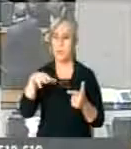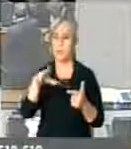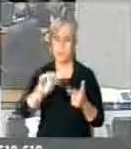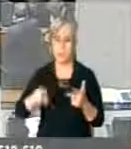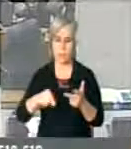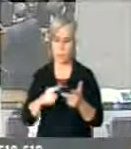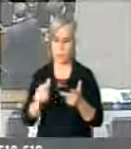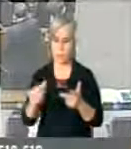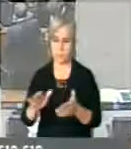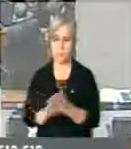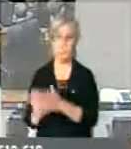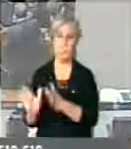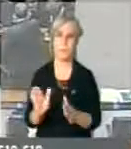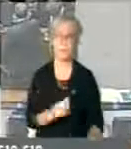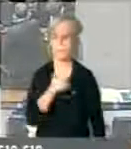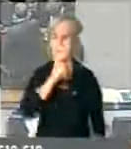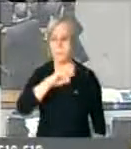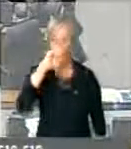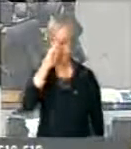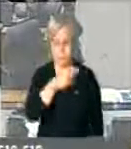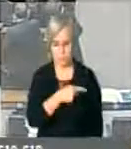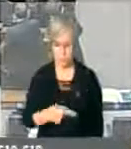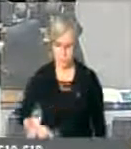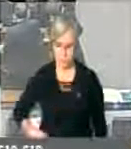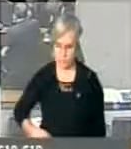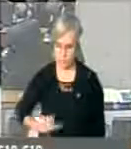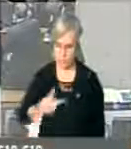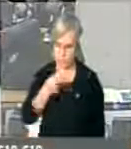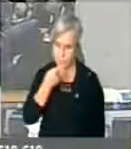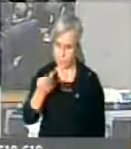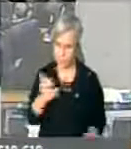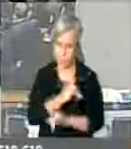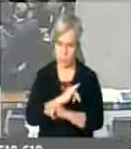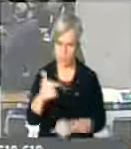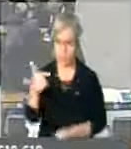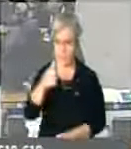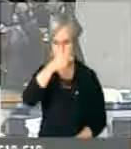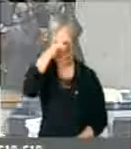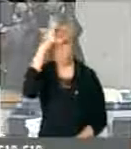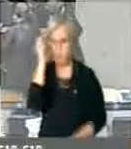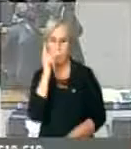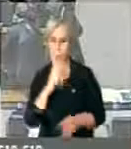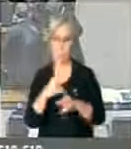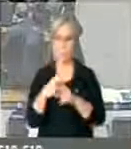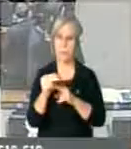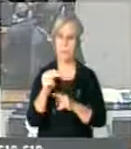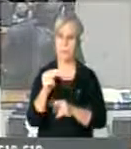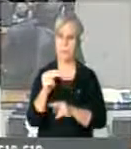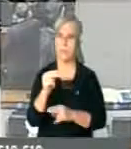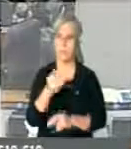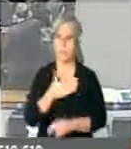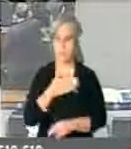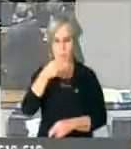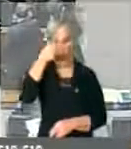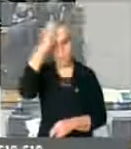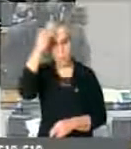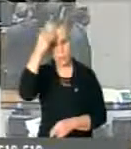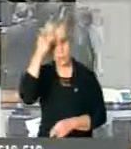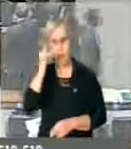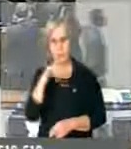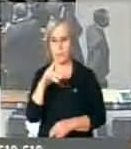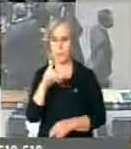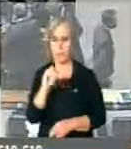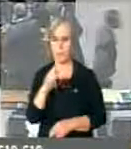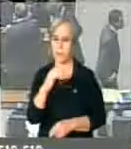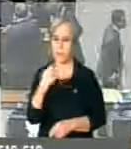Senhor presidente, primeiro registrar com satisfação o vice-prefeito eleito de Andiara, meu sobrinho, Indalécio